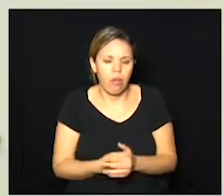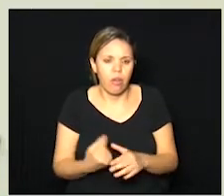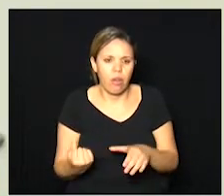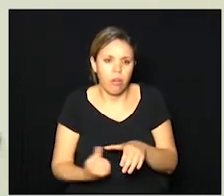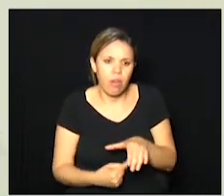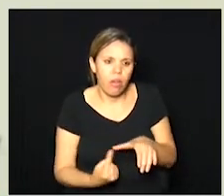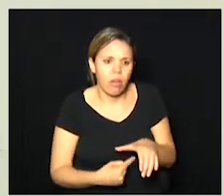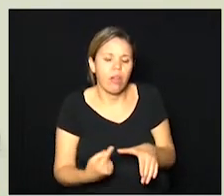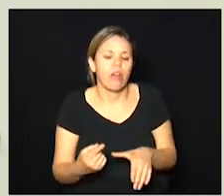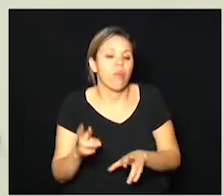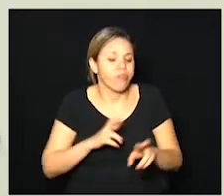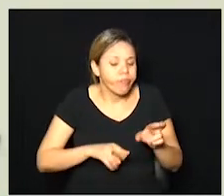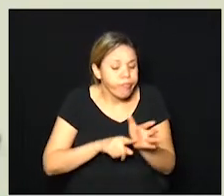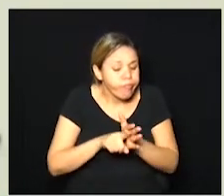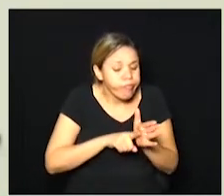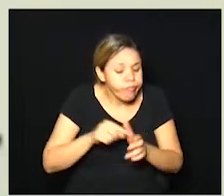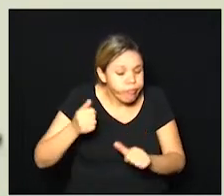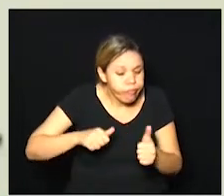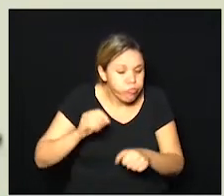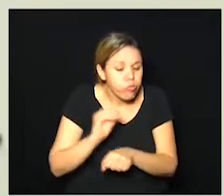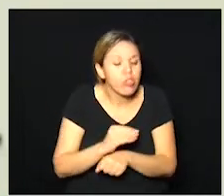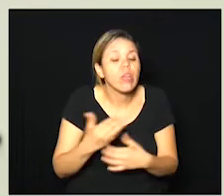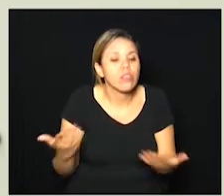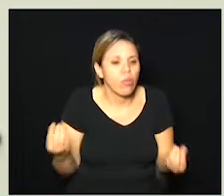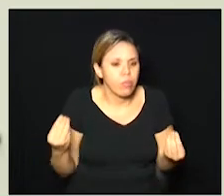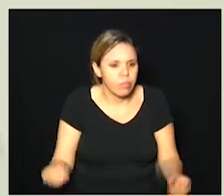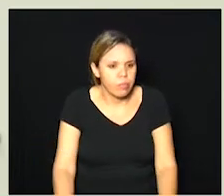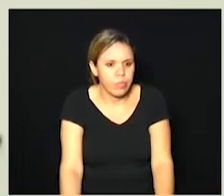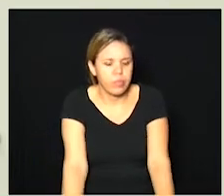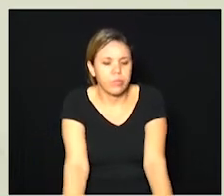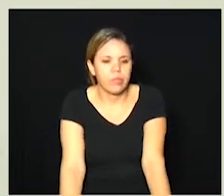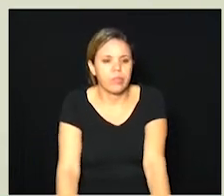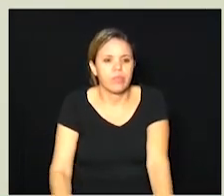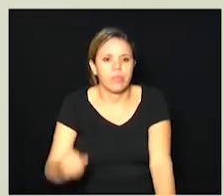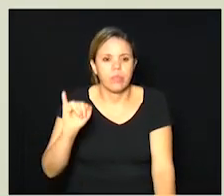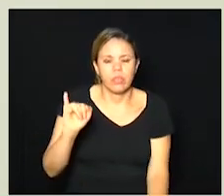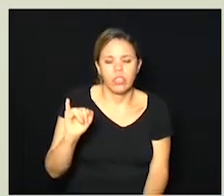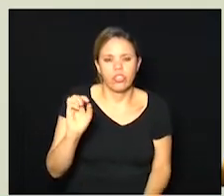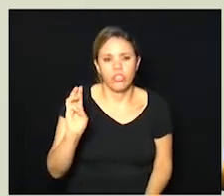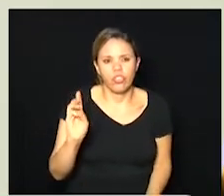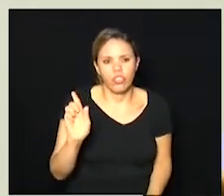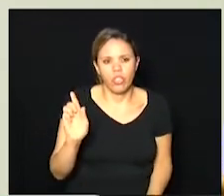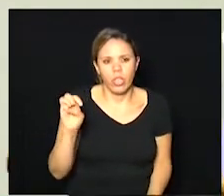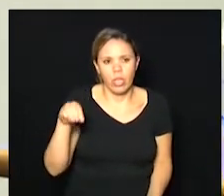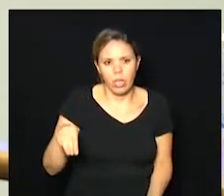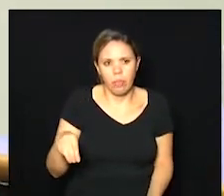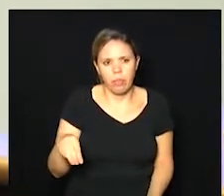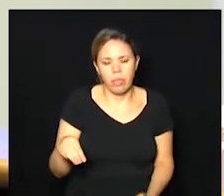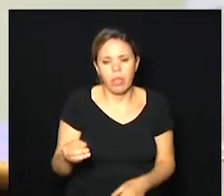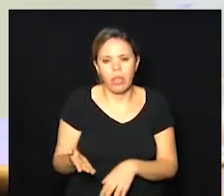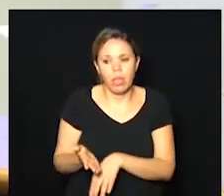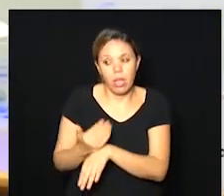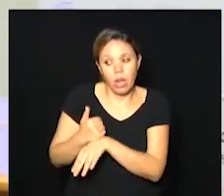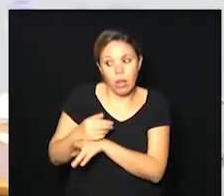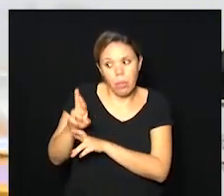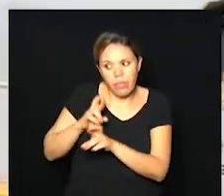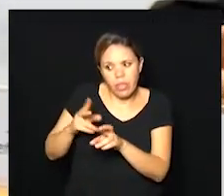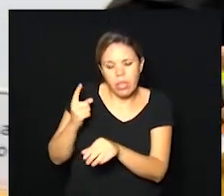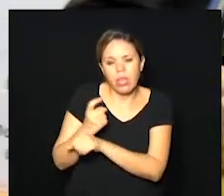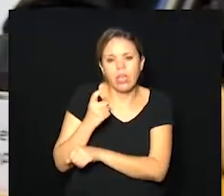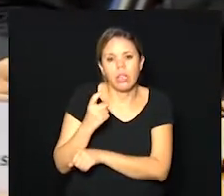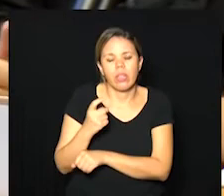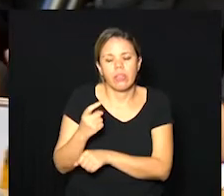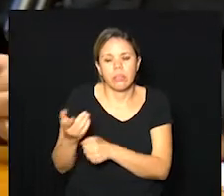saber clinicamente o quanto ela protege então o IgM ele é mais precoce mais precoce ele é